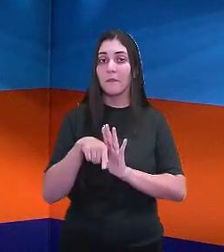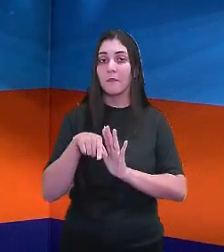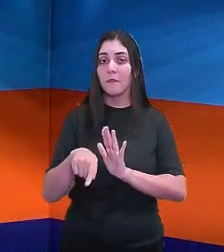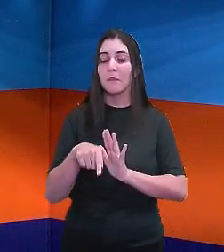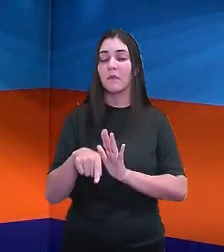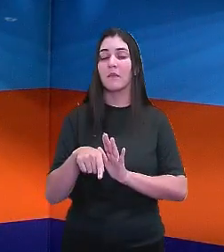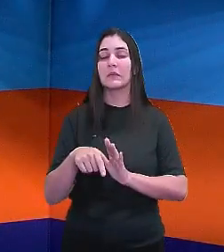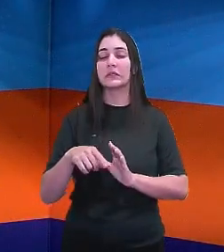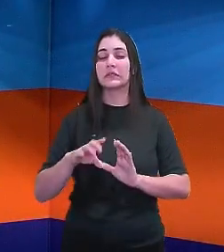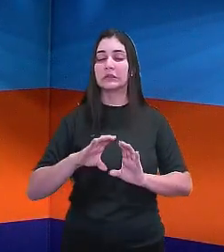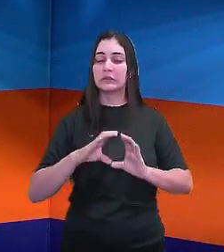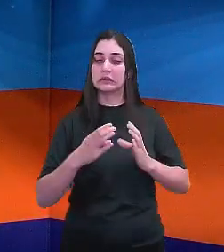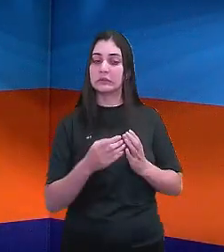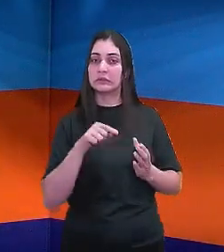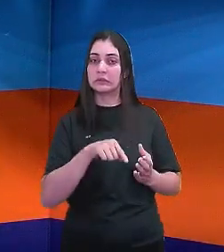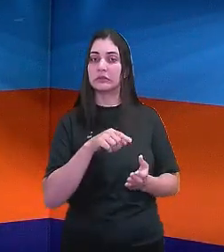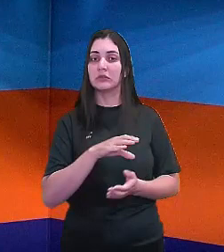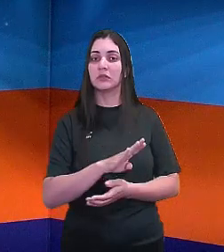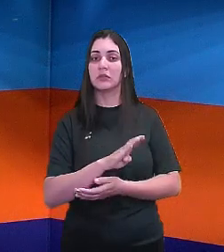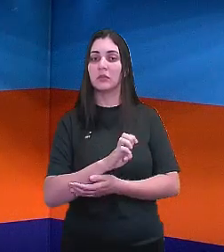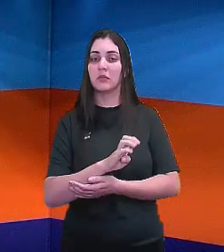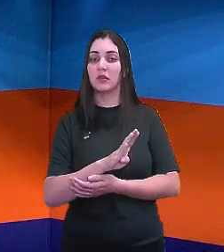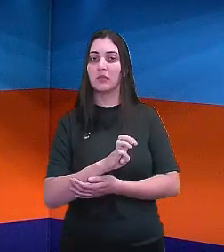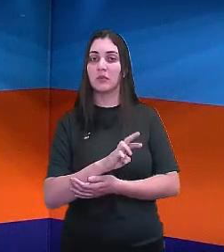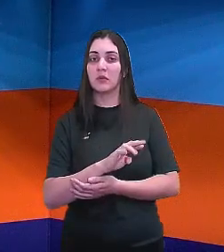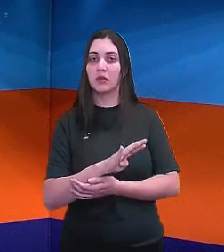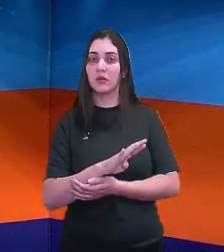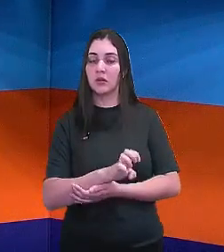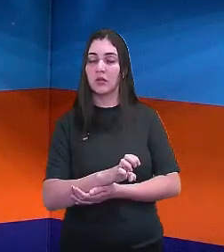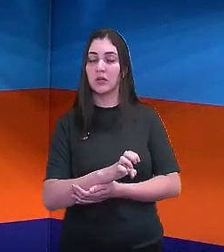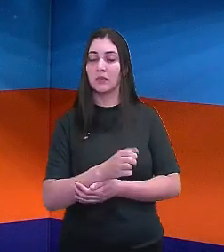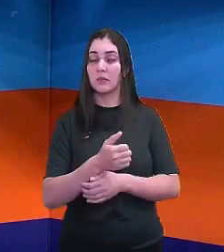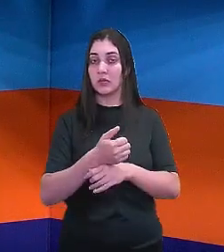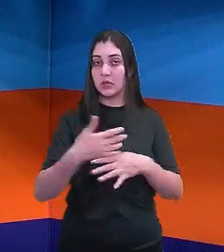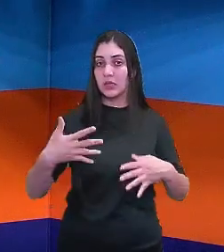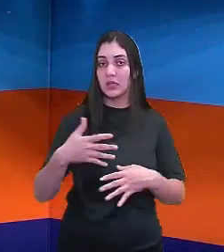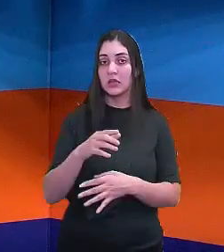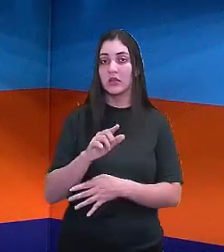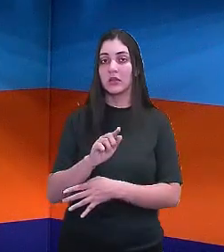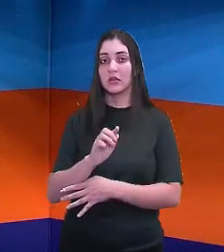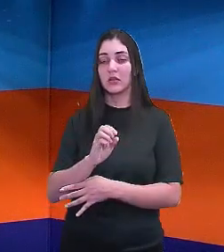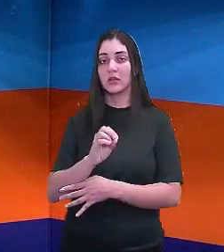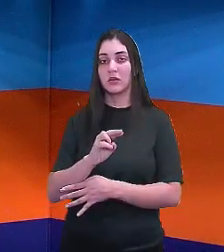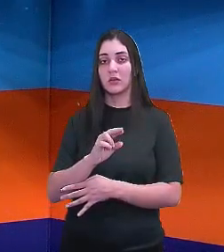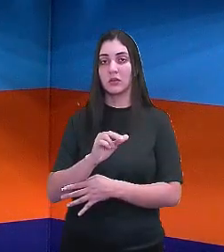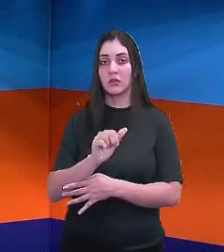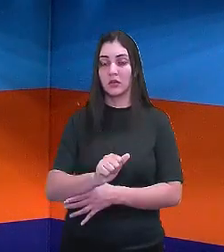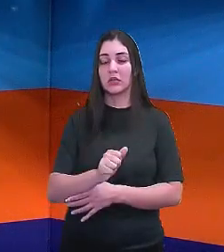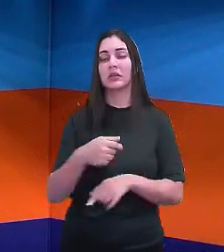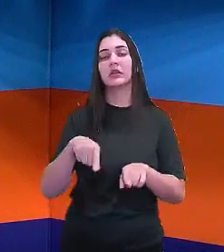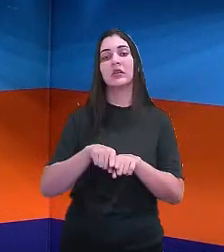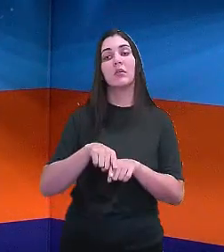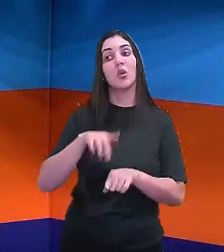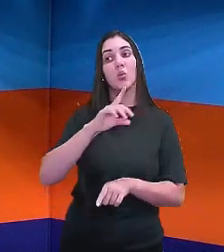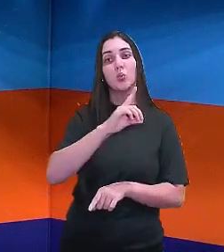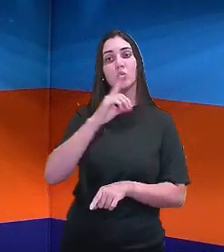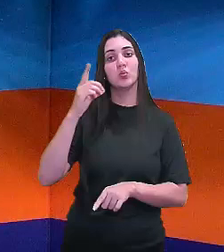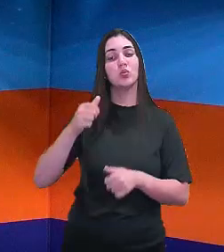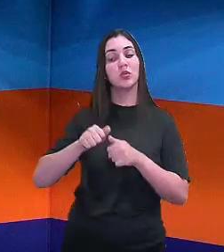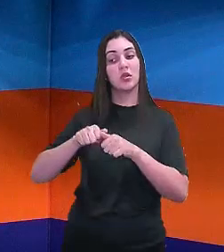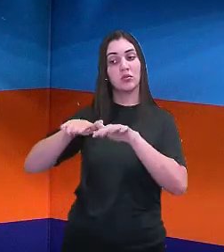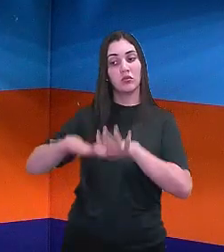Beberibe, aqui que tivemos na cidade de Goiana, o Dia do Fico, tudo isso